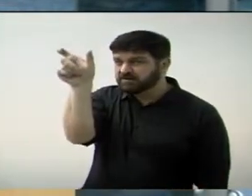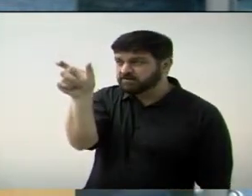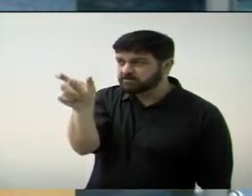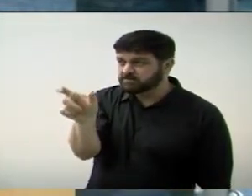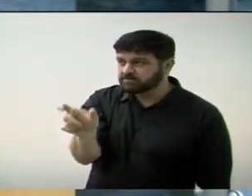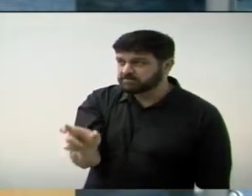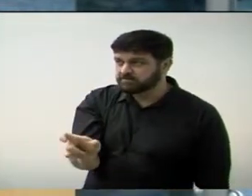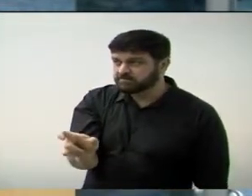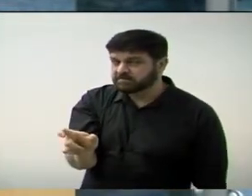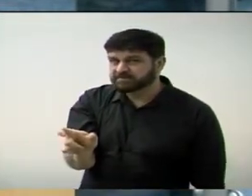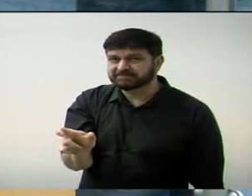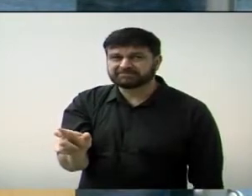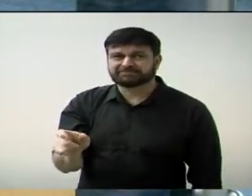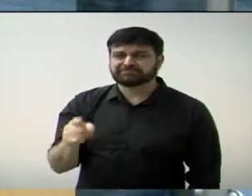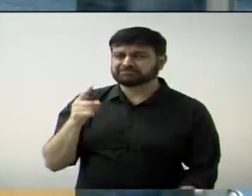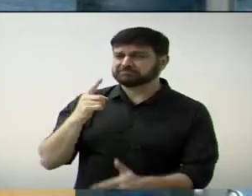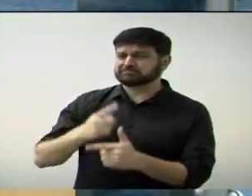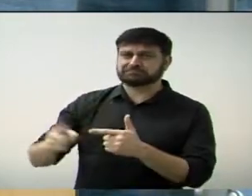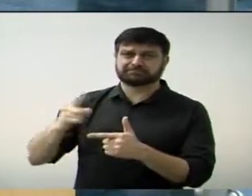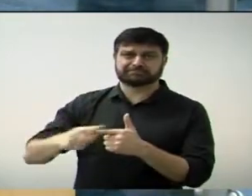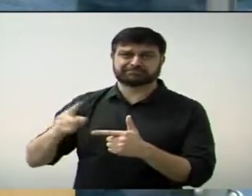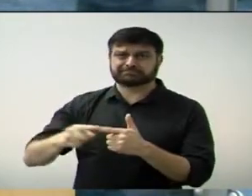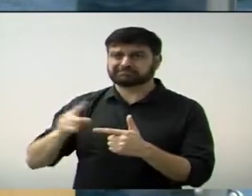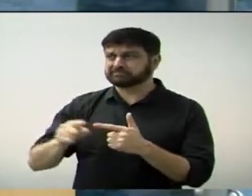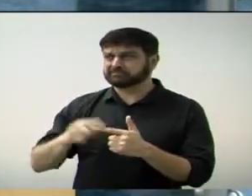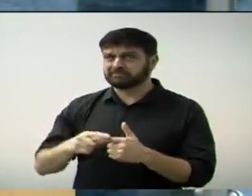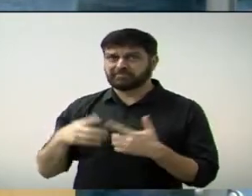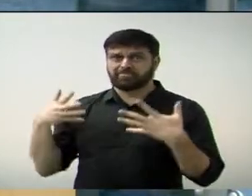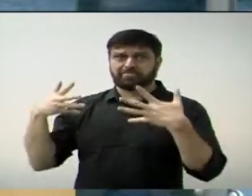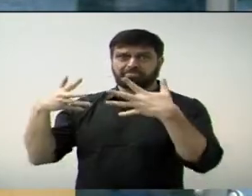anormal. Ele fica fora da casinha, eu acho.